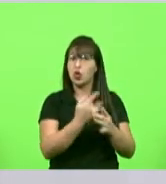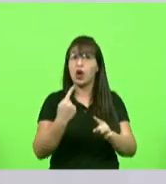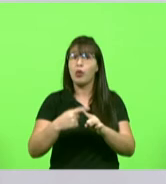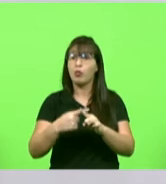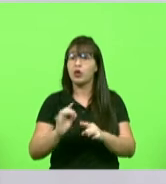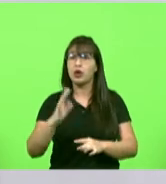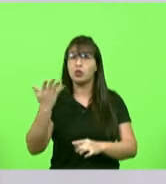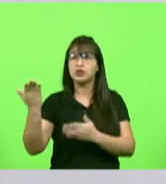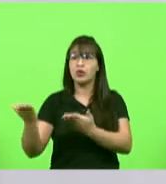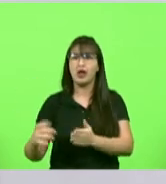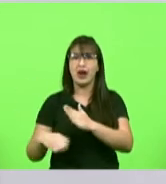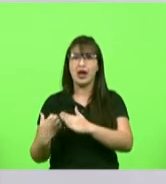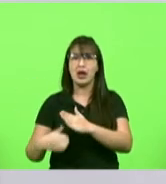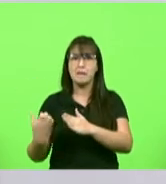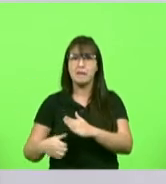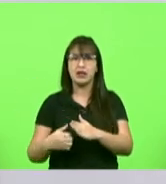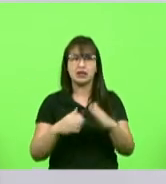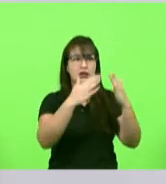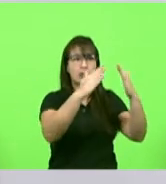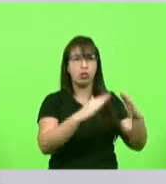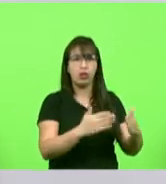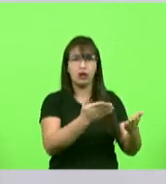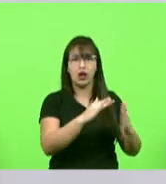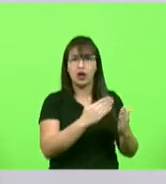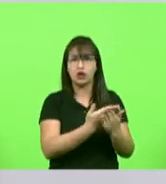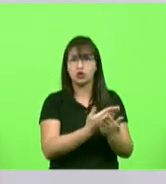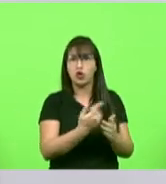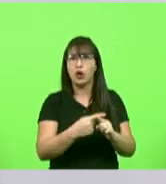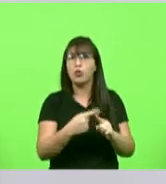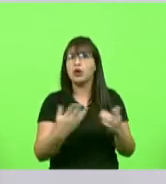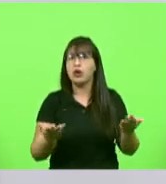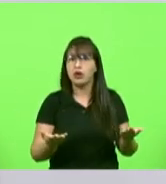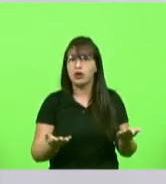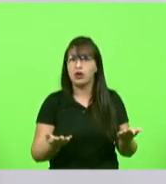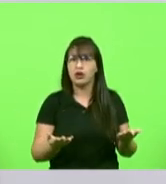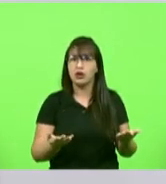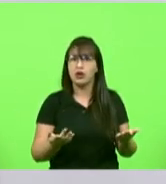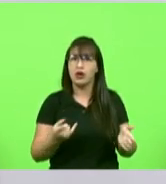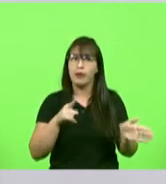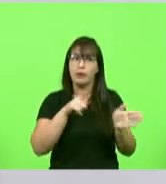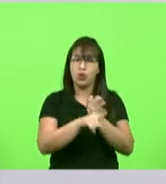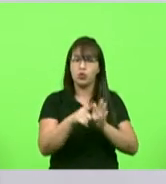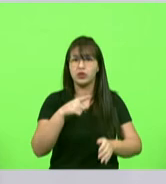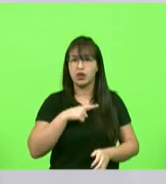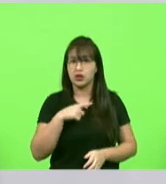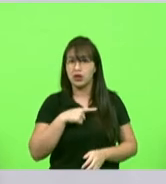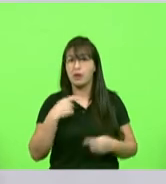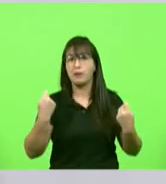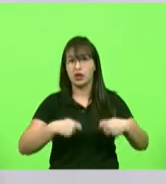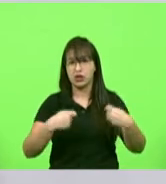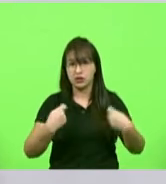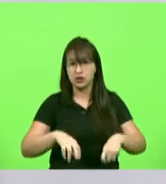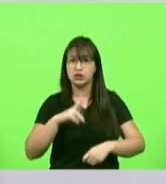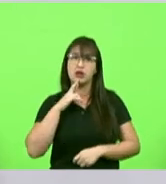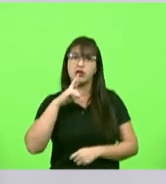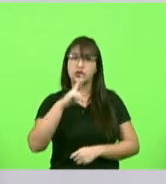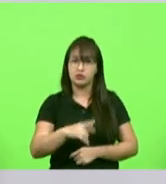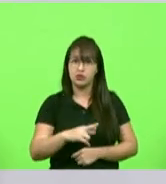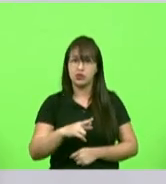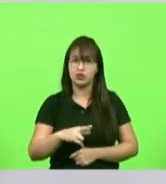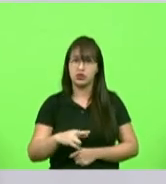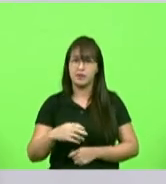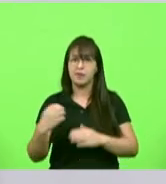aconteceu esta é a pergunta que fica e isso não vai ficar sem resposta a empresa ou quem quer que for